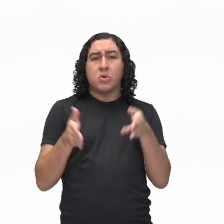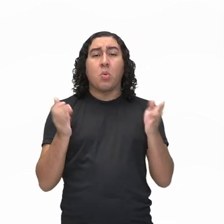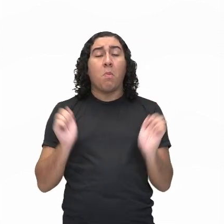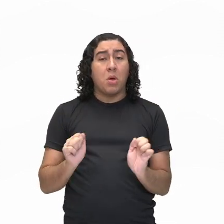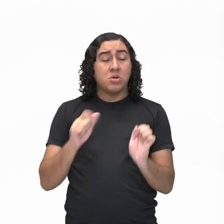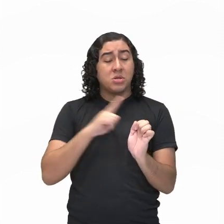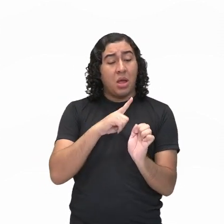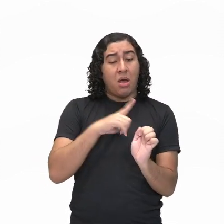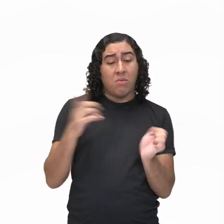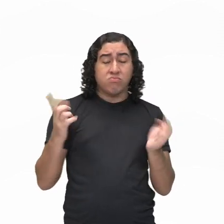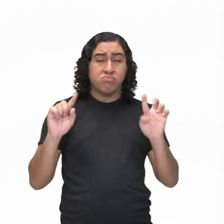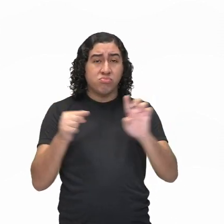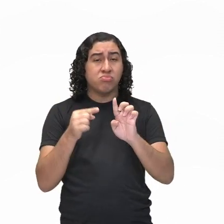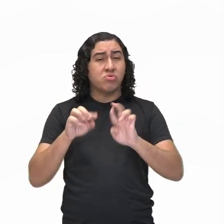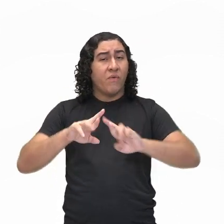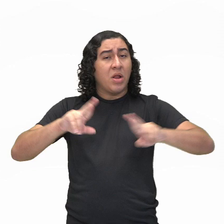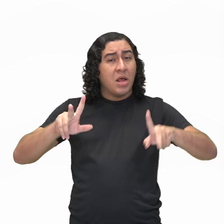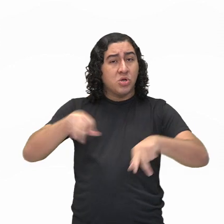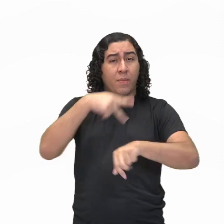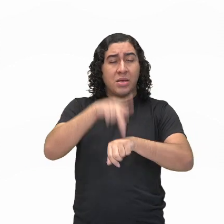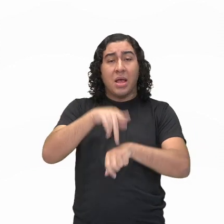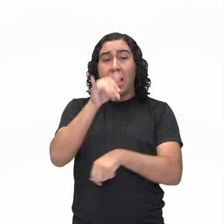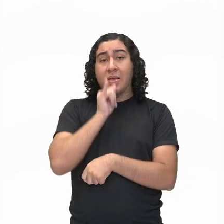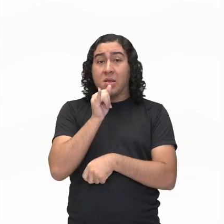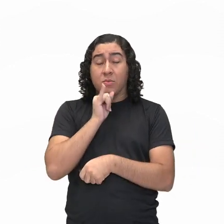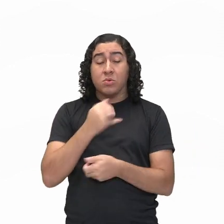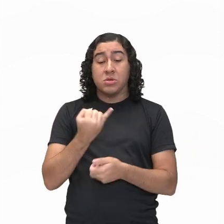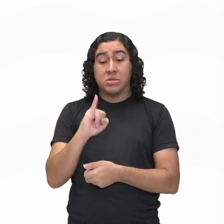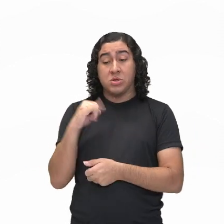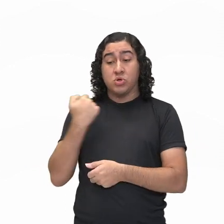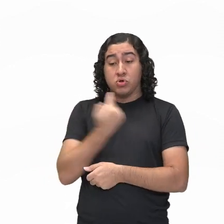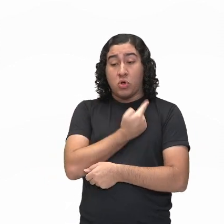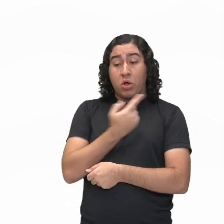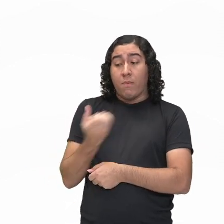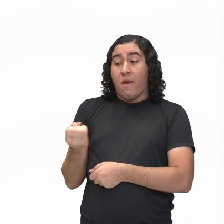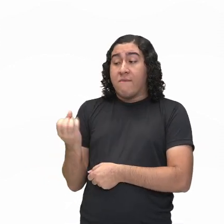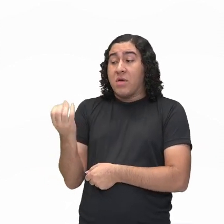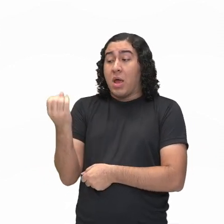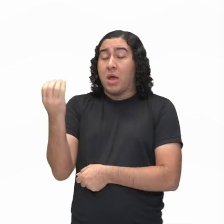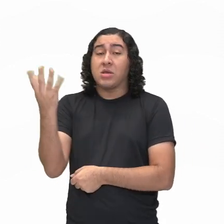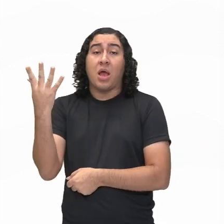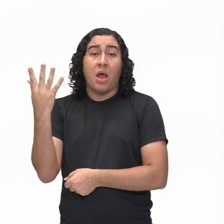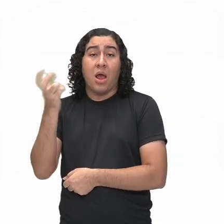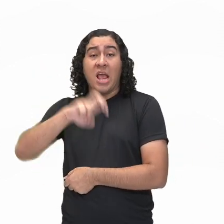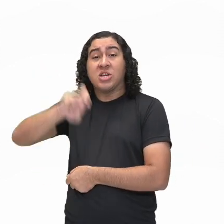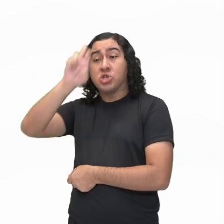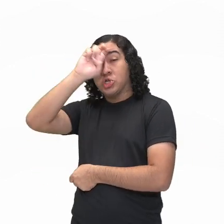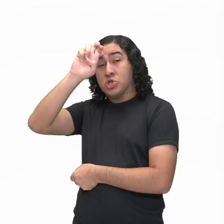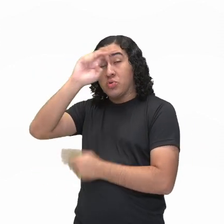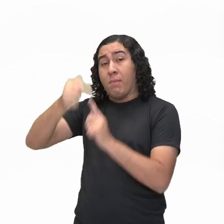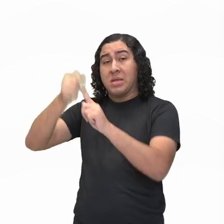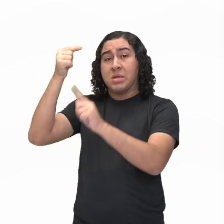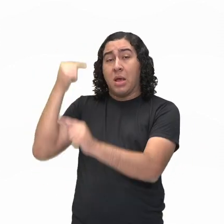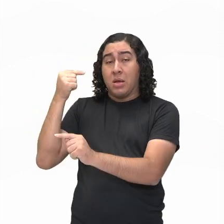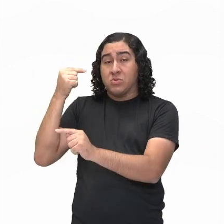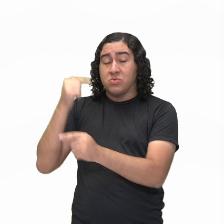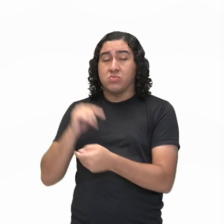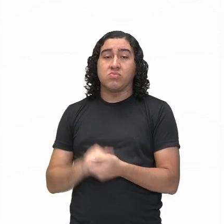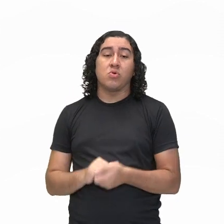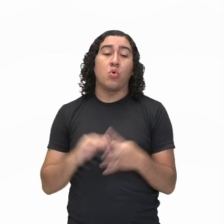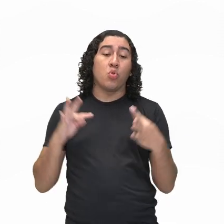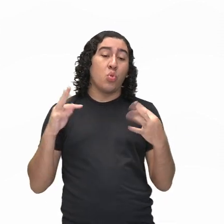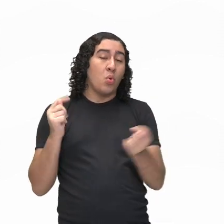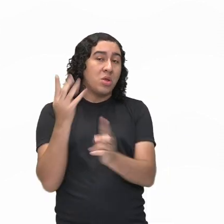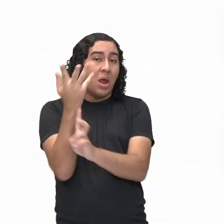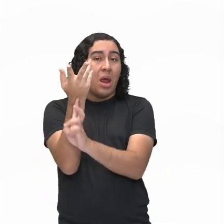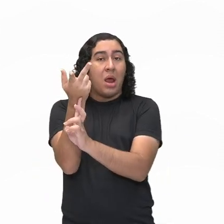outras. Por exemplo, se a gente viajar lá no antigo Egito. Então, toda a arte do antigo Egito